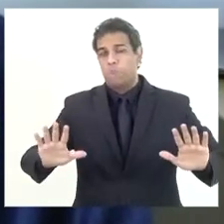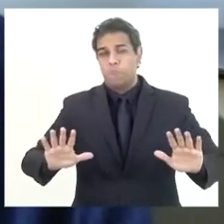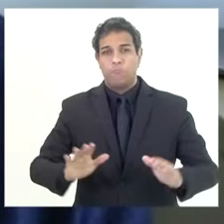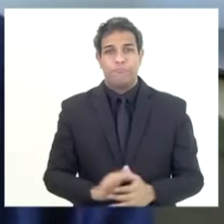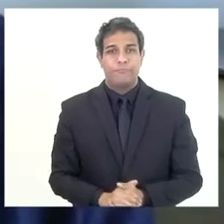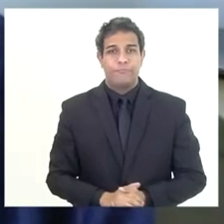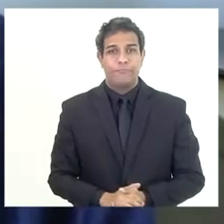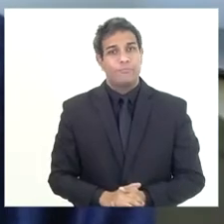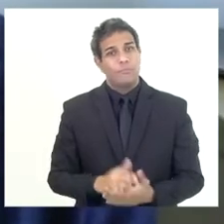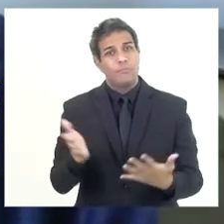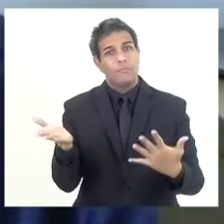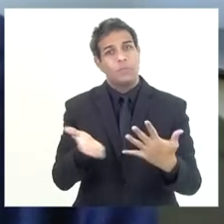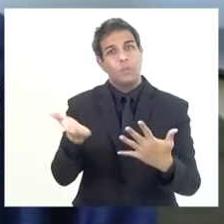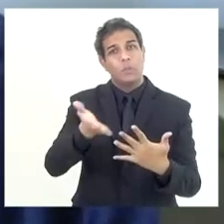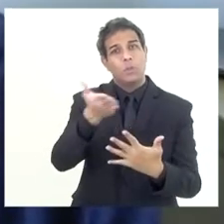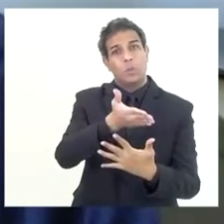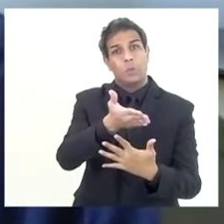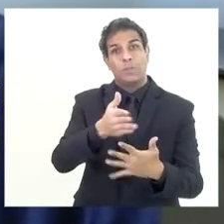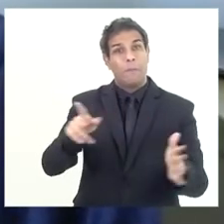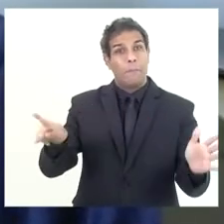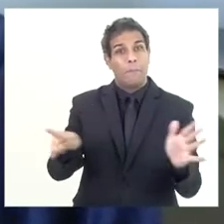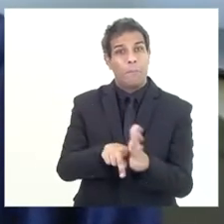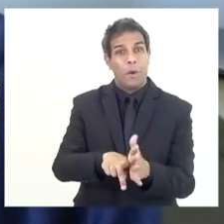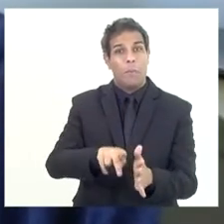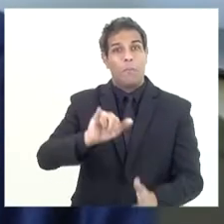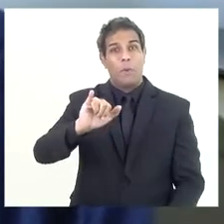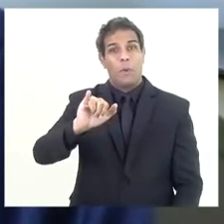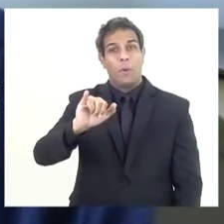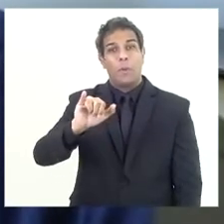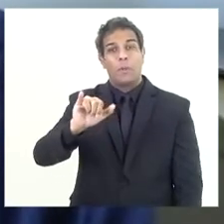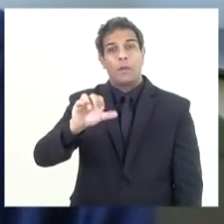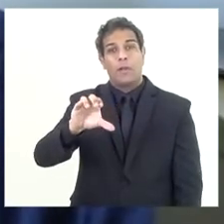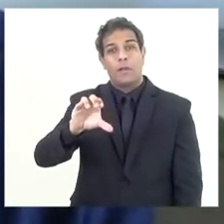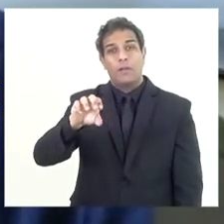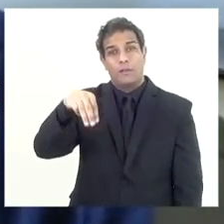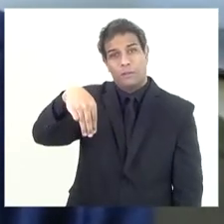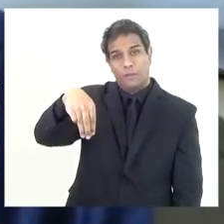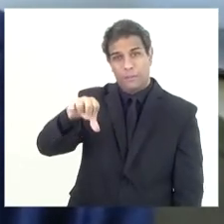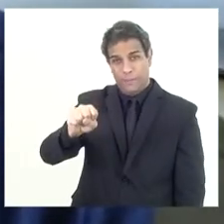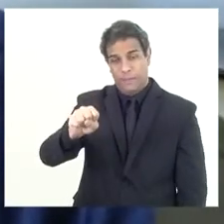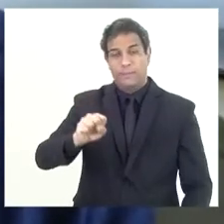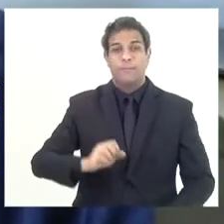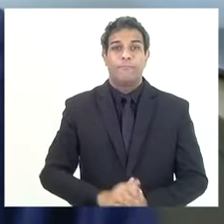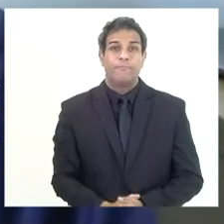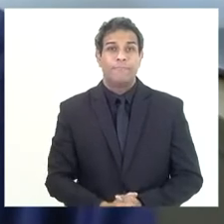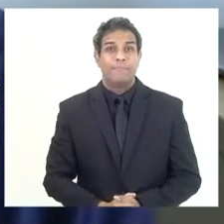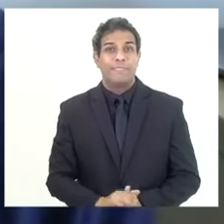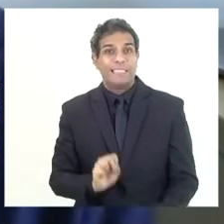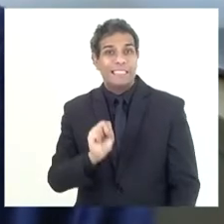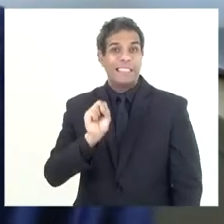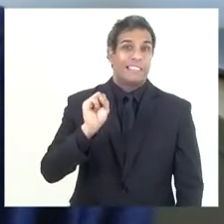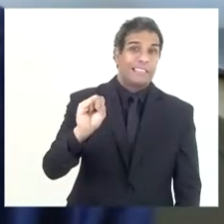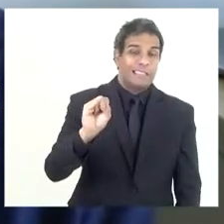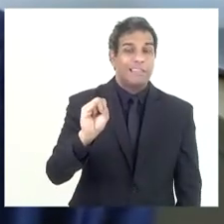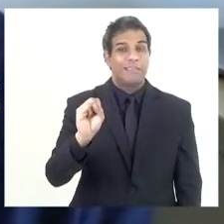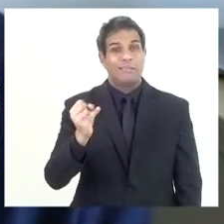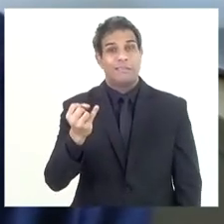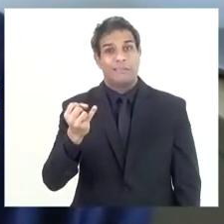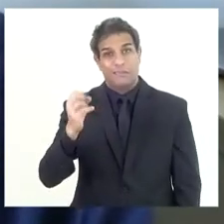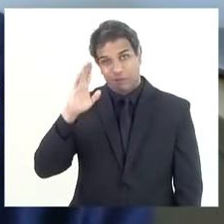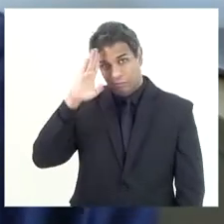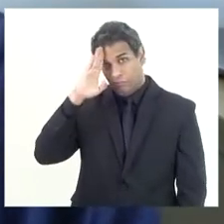são créditos de ICMS. Se você lança somente o